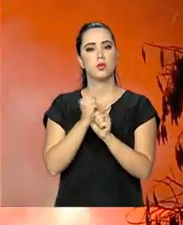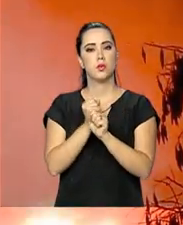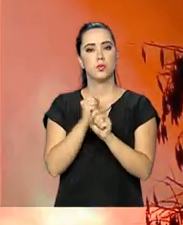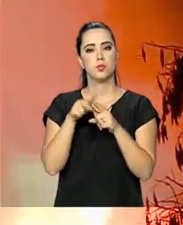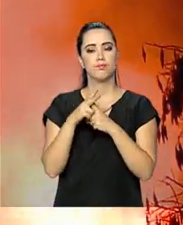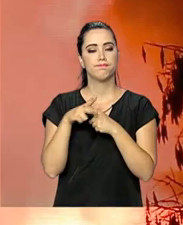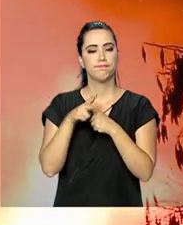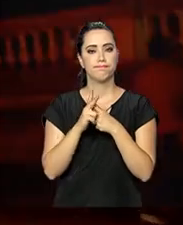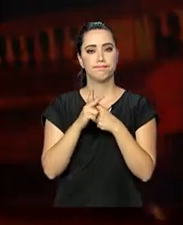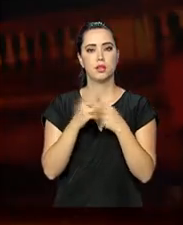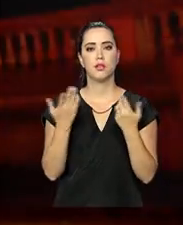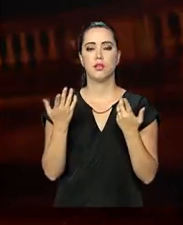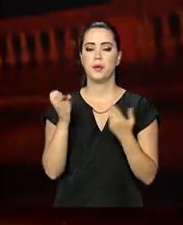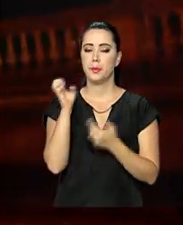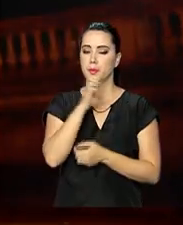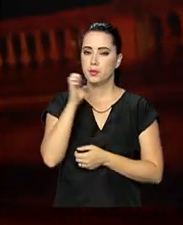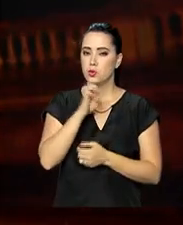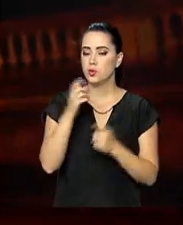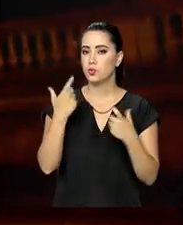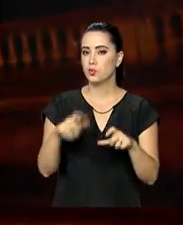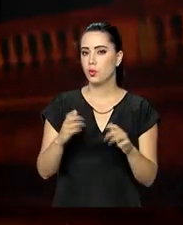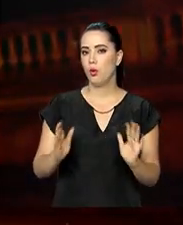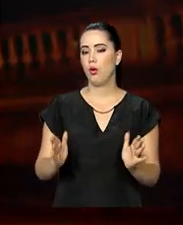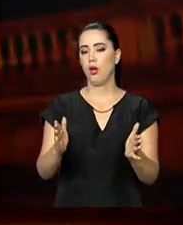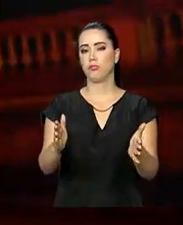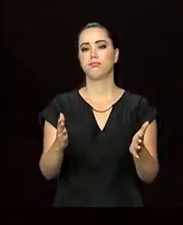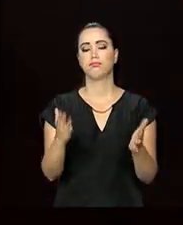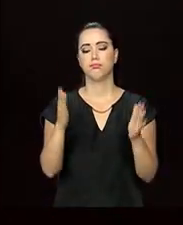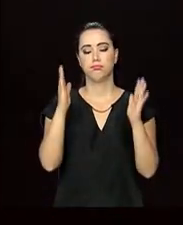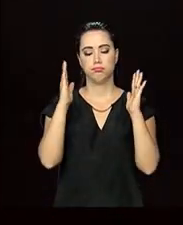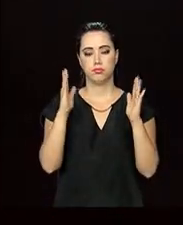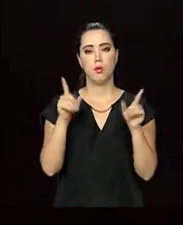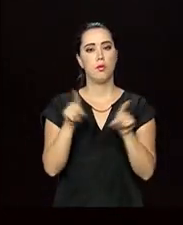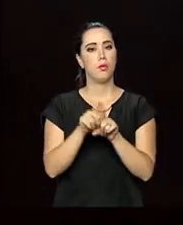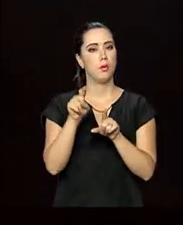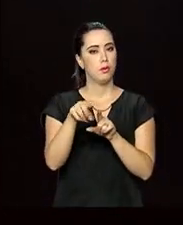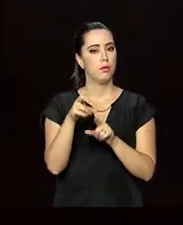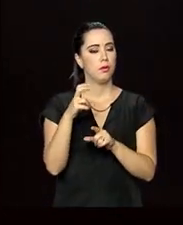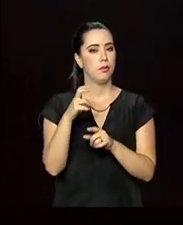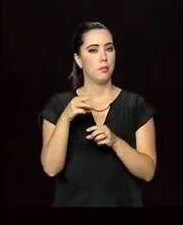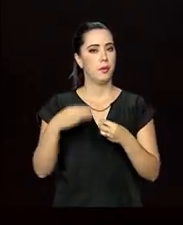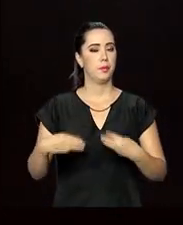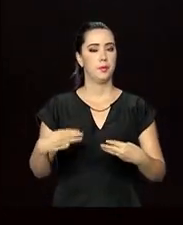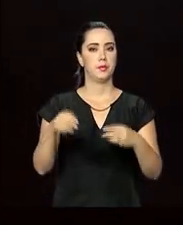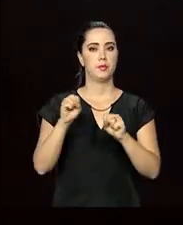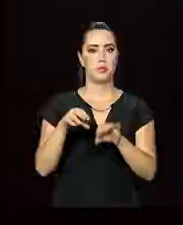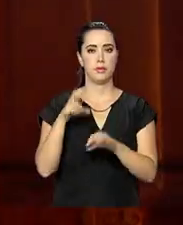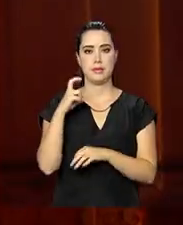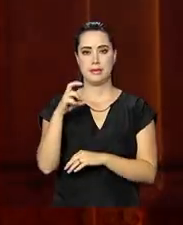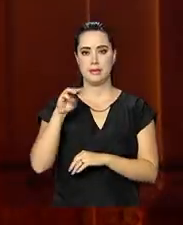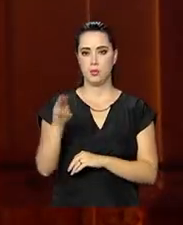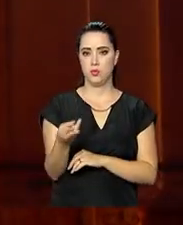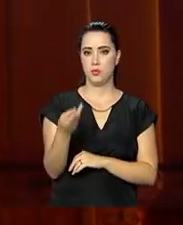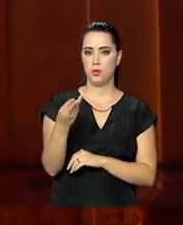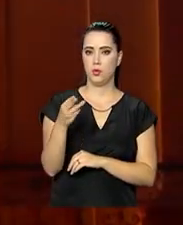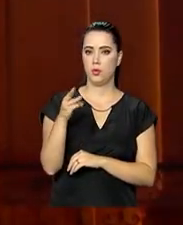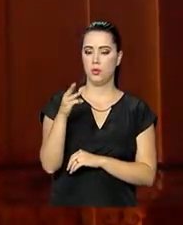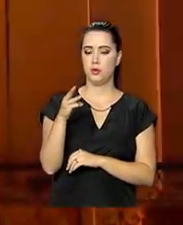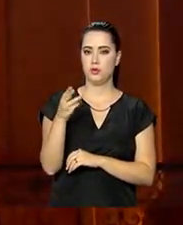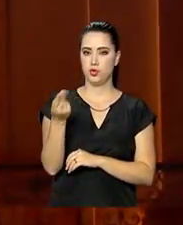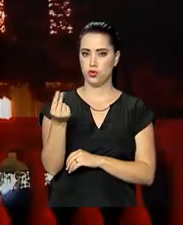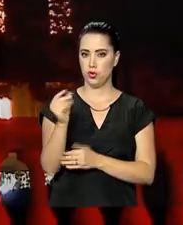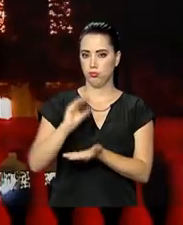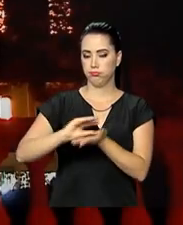emergencial do prédio histórico. O MEC também anunciou 5 milhões de reais numa segunda etapa para a elaboração de